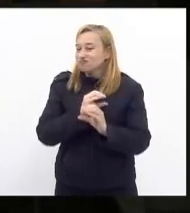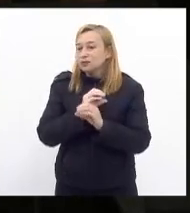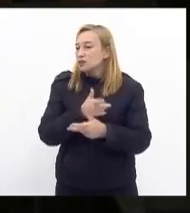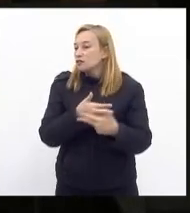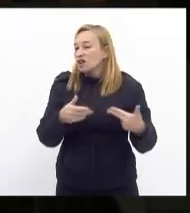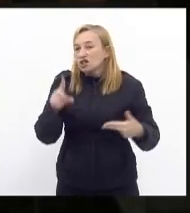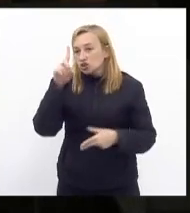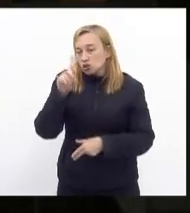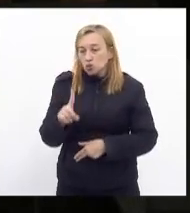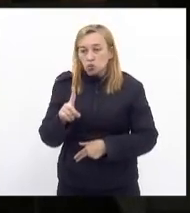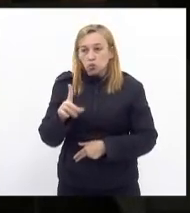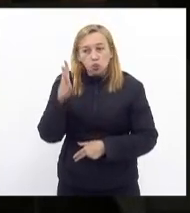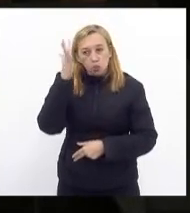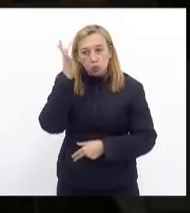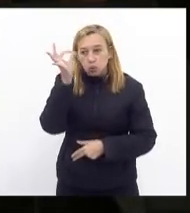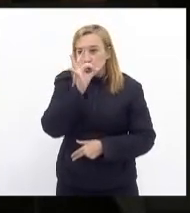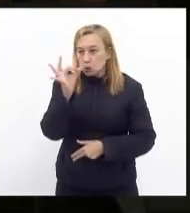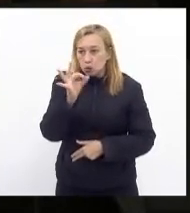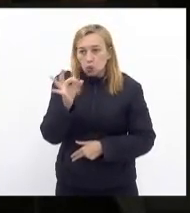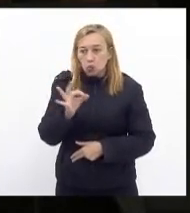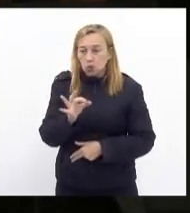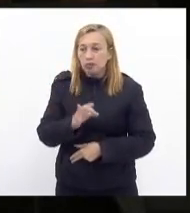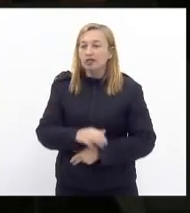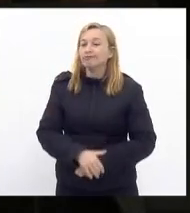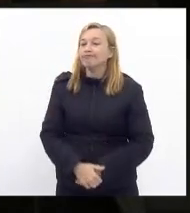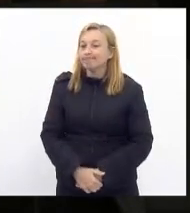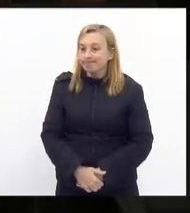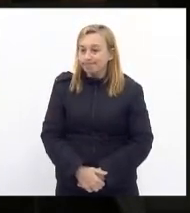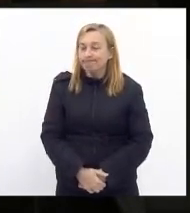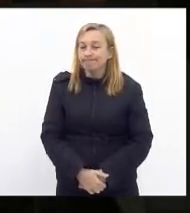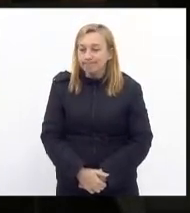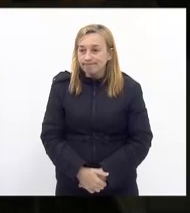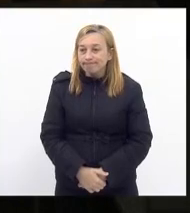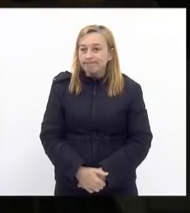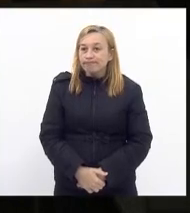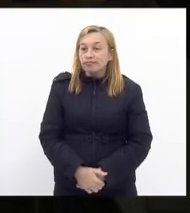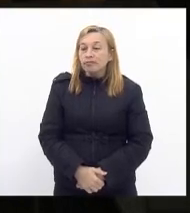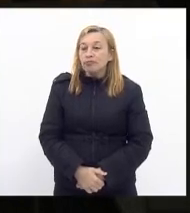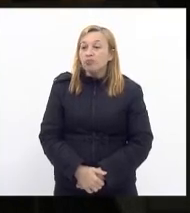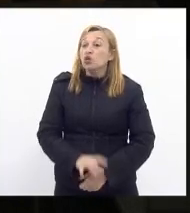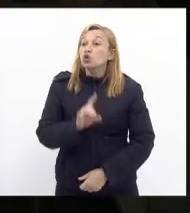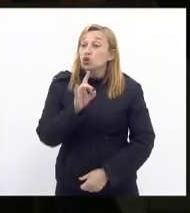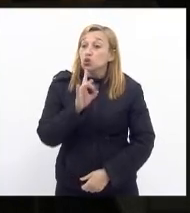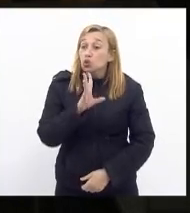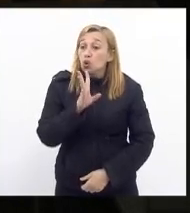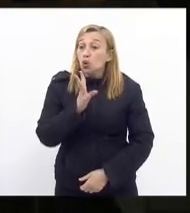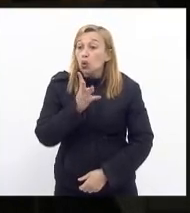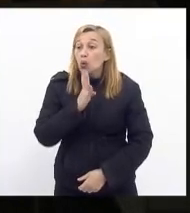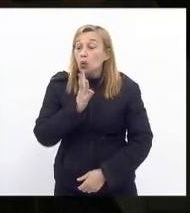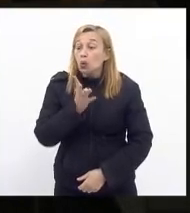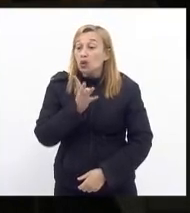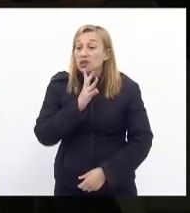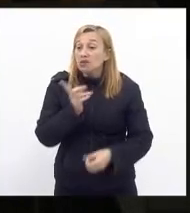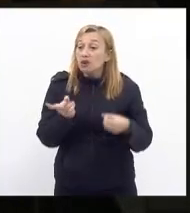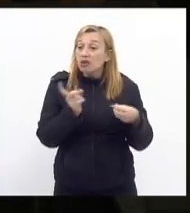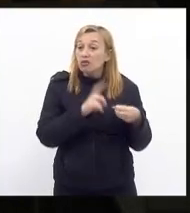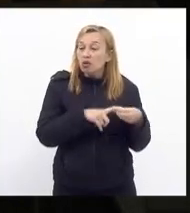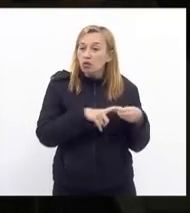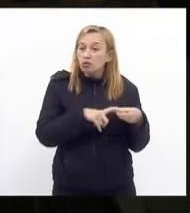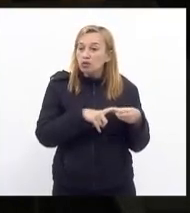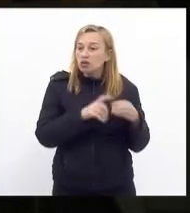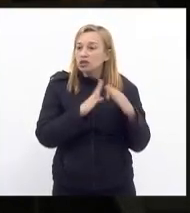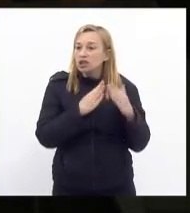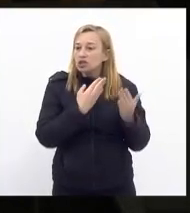diretoras muitas diretoras a rigor tomaram conhecimento da notícia do retorno na próxima segunda-feira